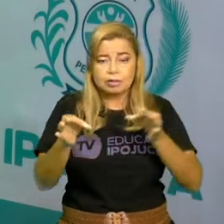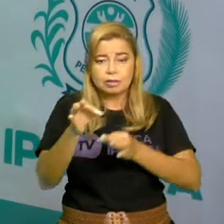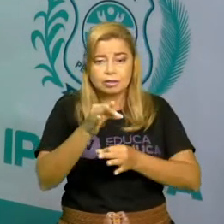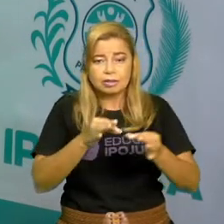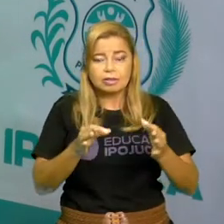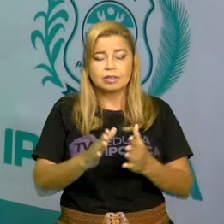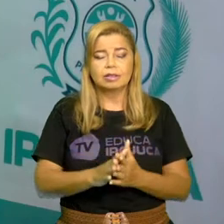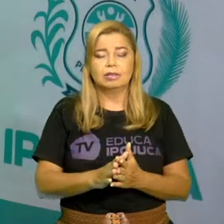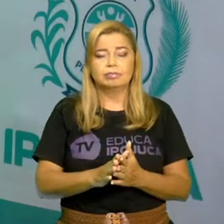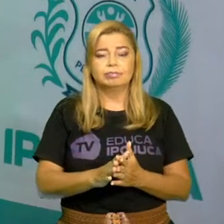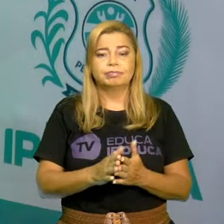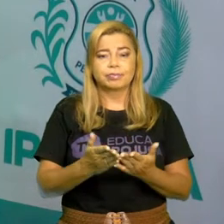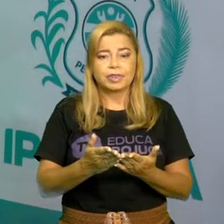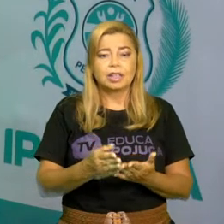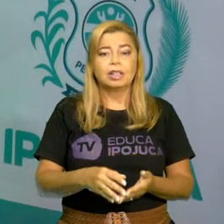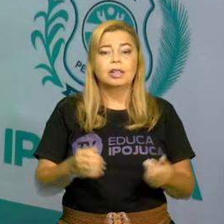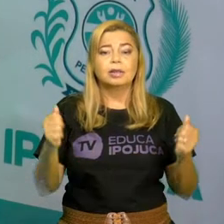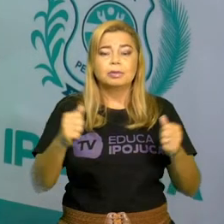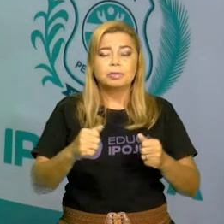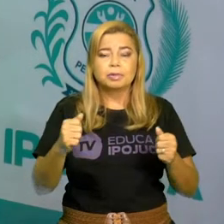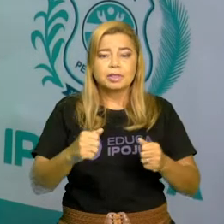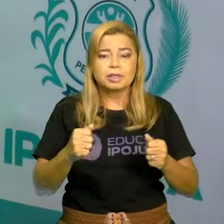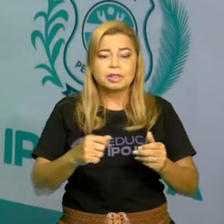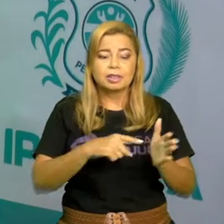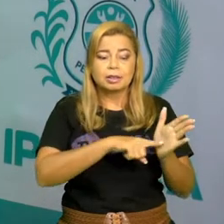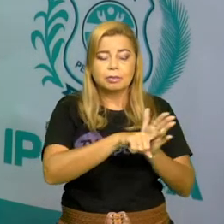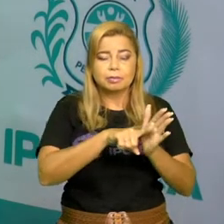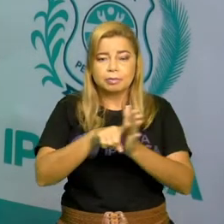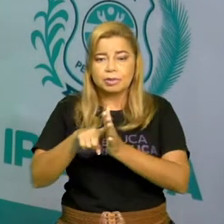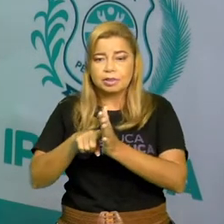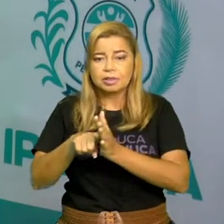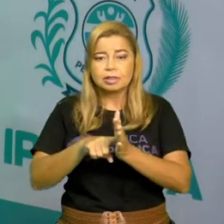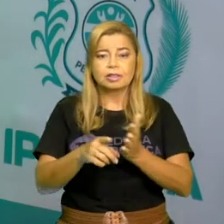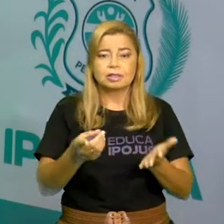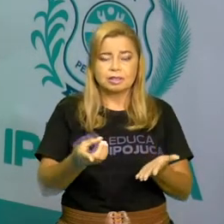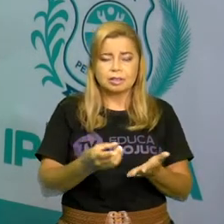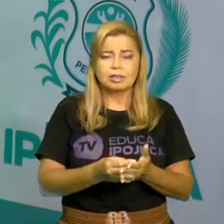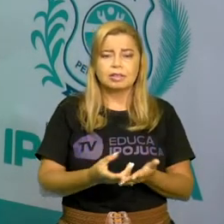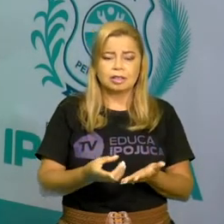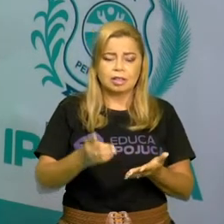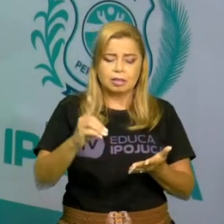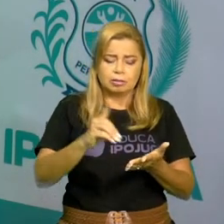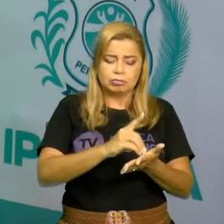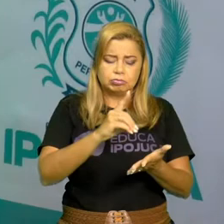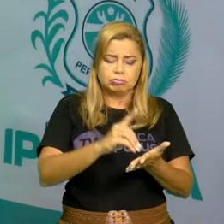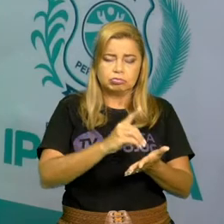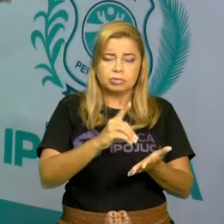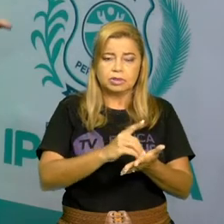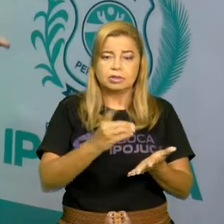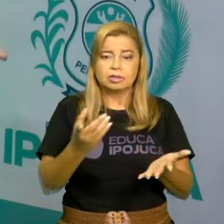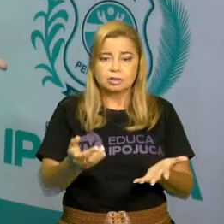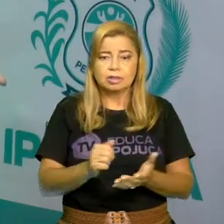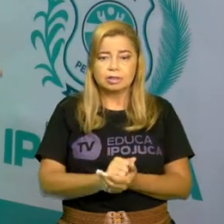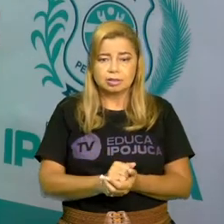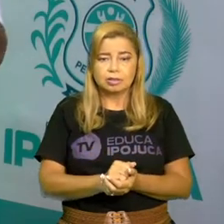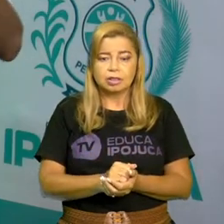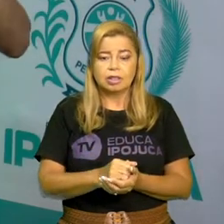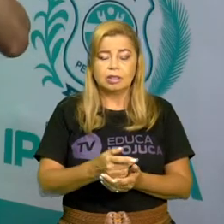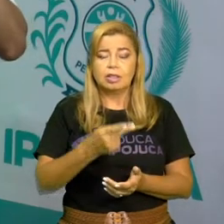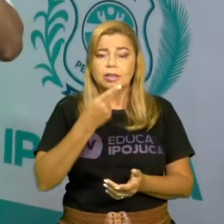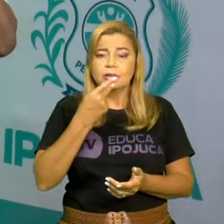quando a gente começa a escrever as palavras ou pesquisar de acordo com o que a professora pede,